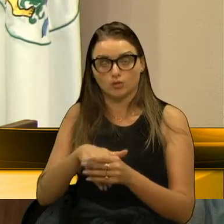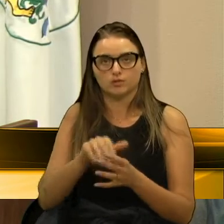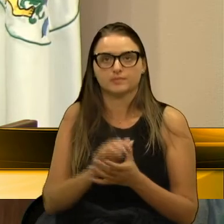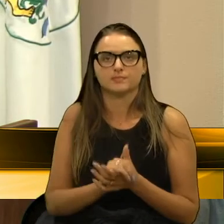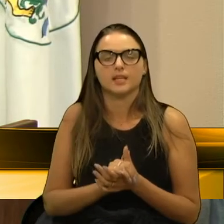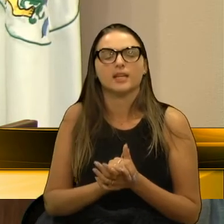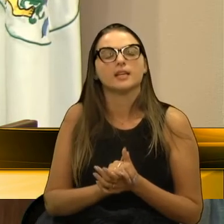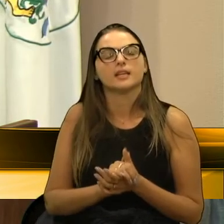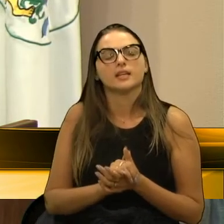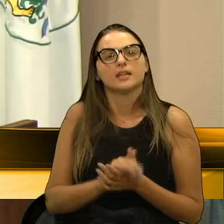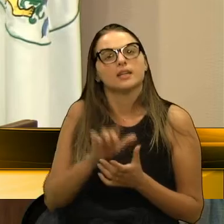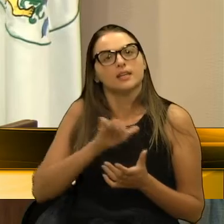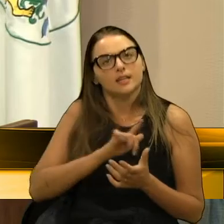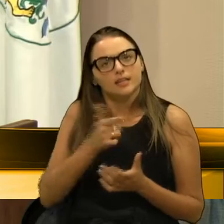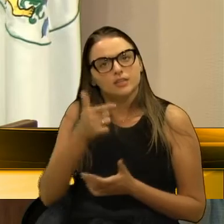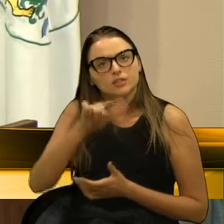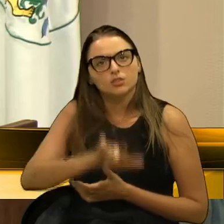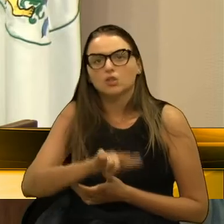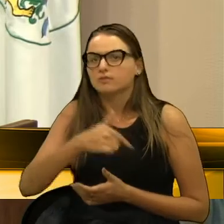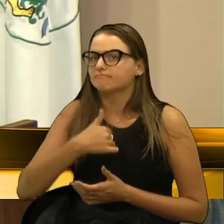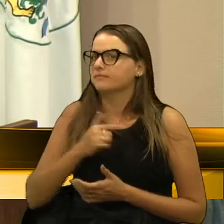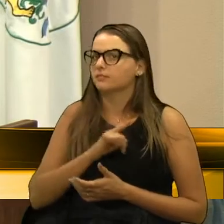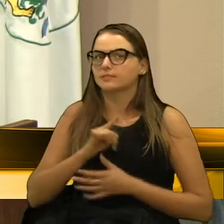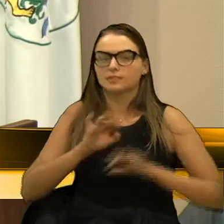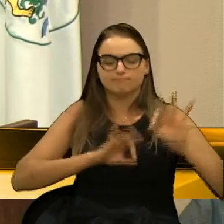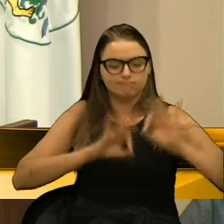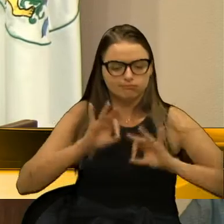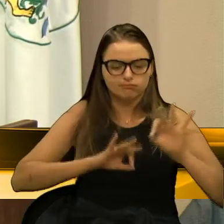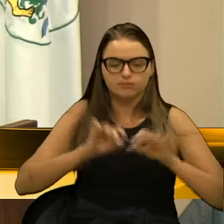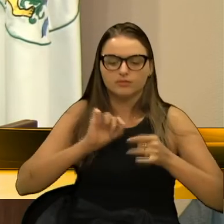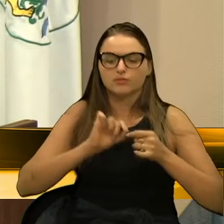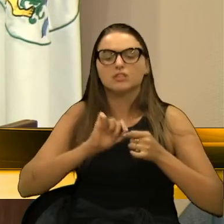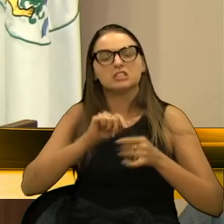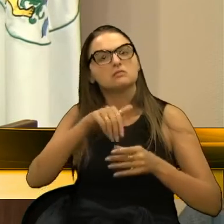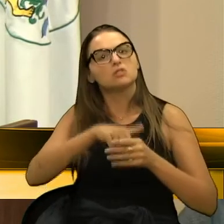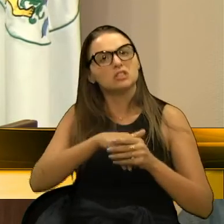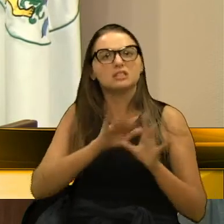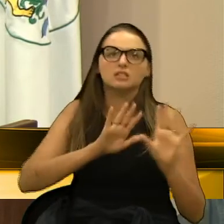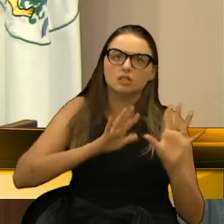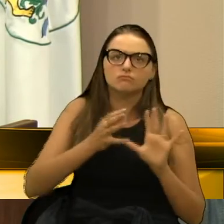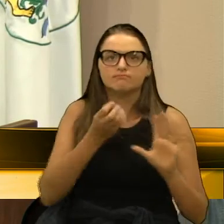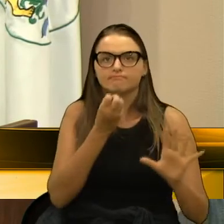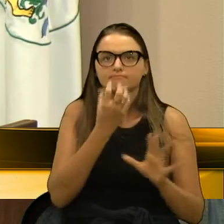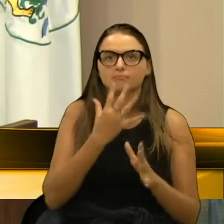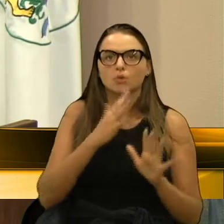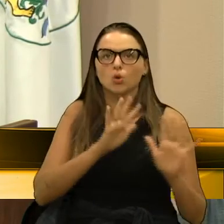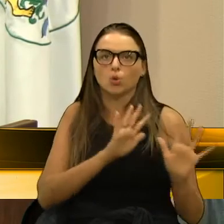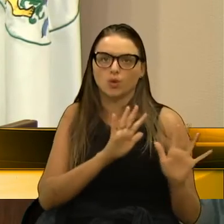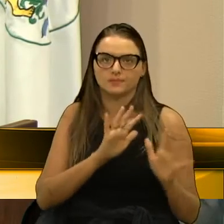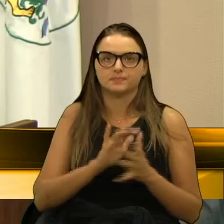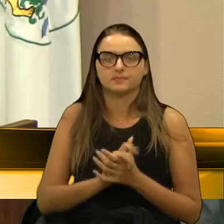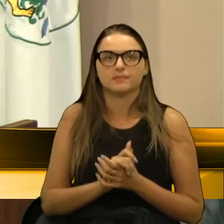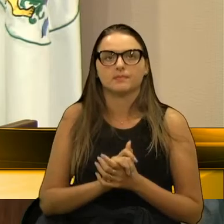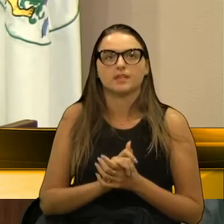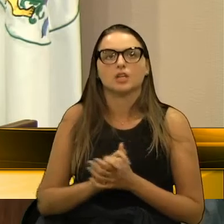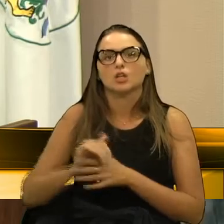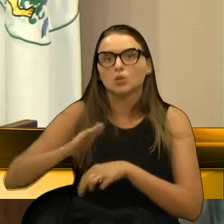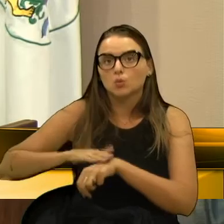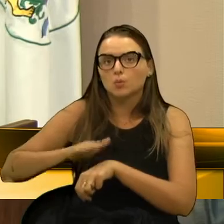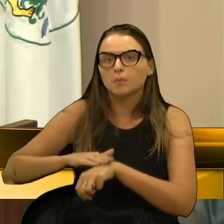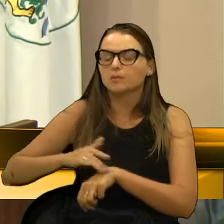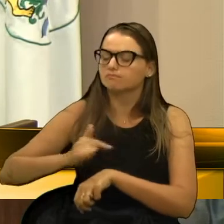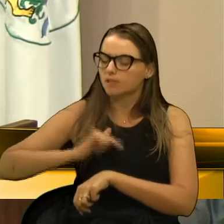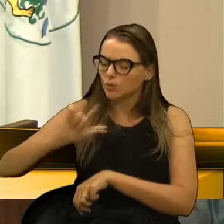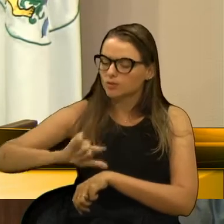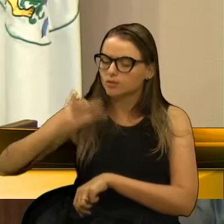eleição, mais uma vez, eu não me preparei e fiz uma votação expressiva. E naquele momento, eu decidi que,